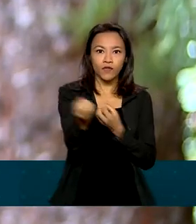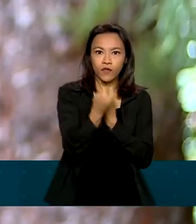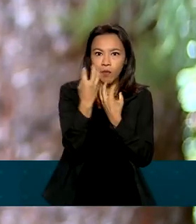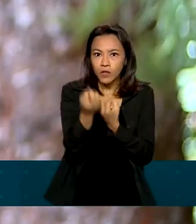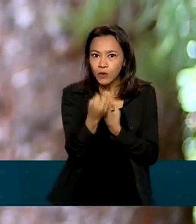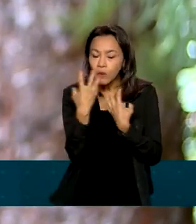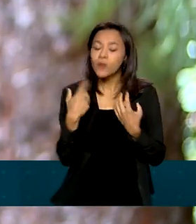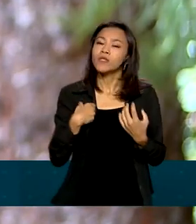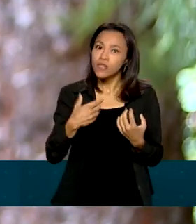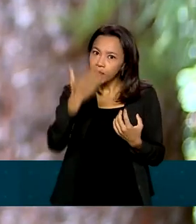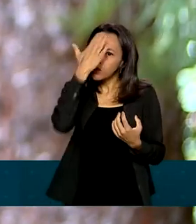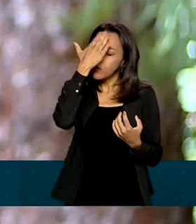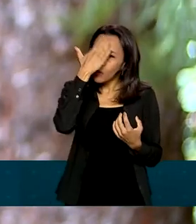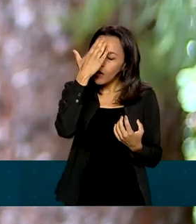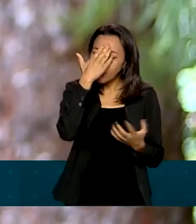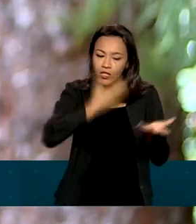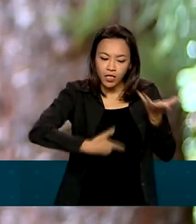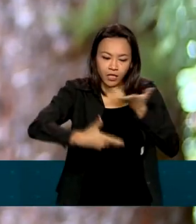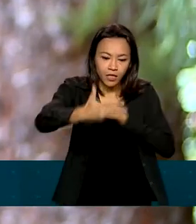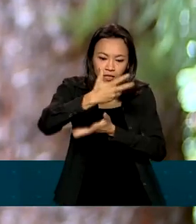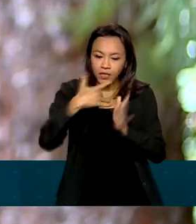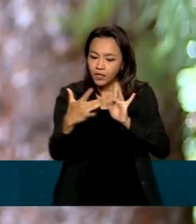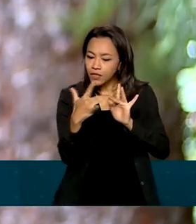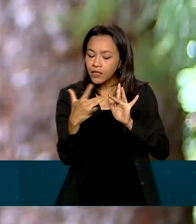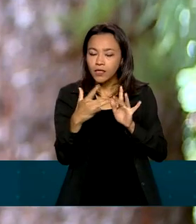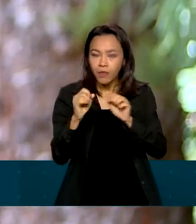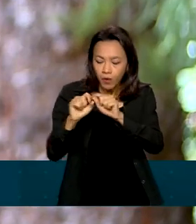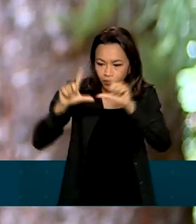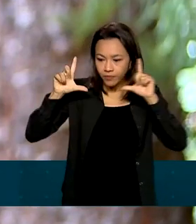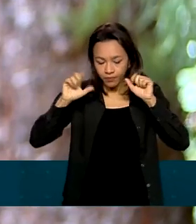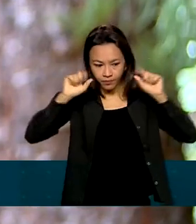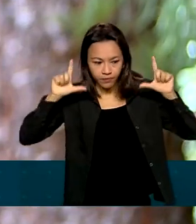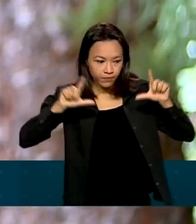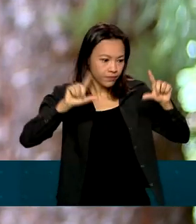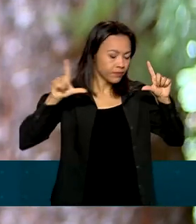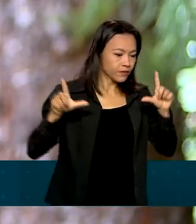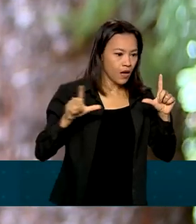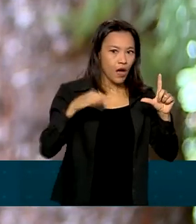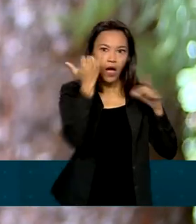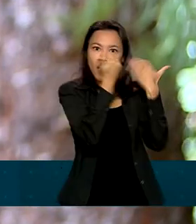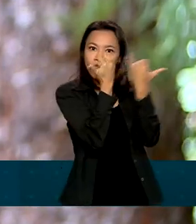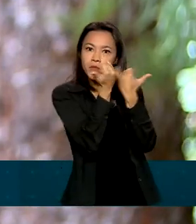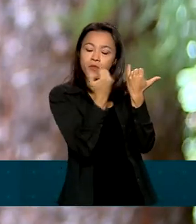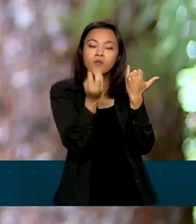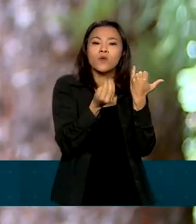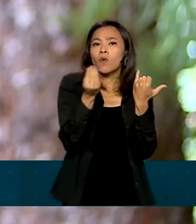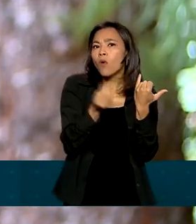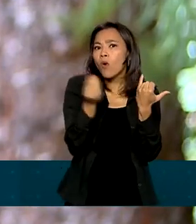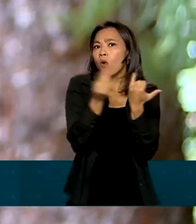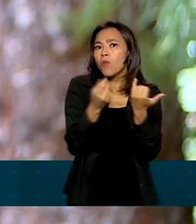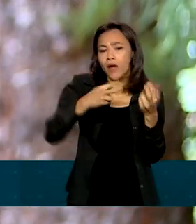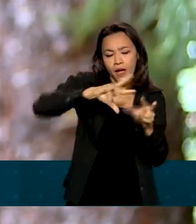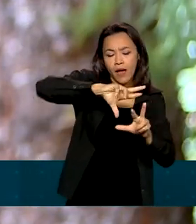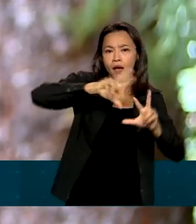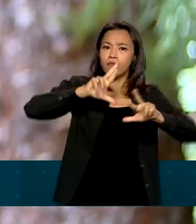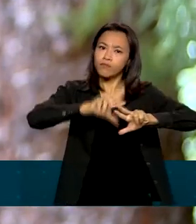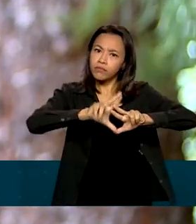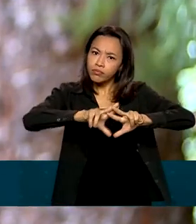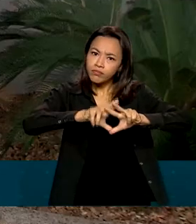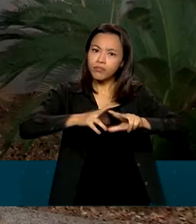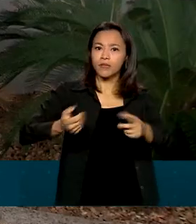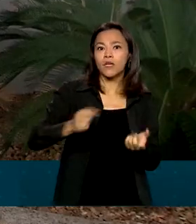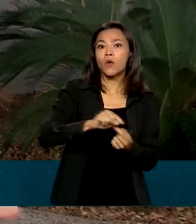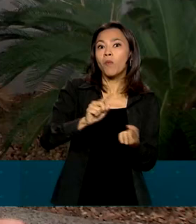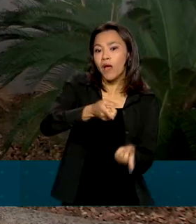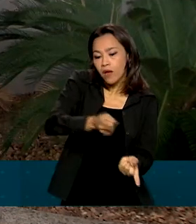interativo, também com relatórios instantâneos e painéis com informações úteis, como financiamento, logística reversa e economia circular.